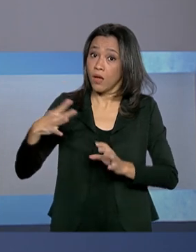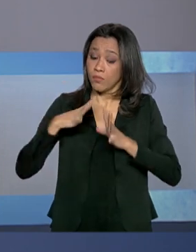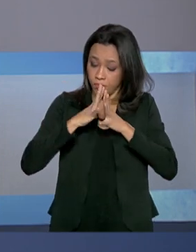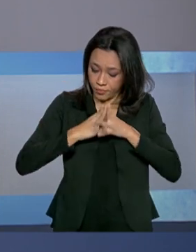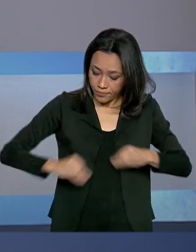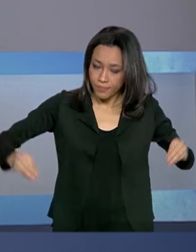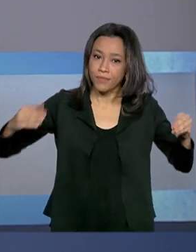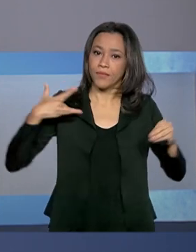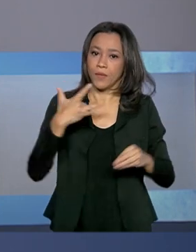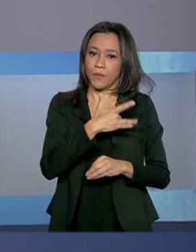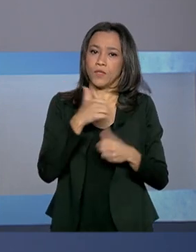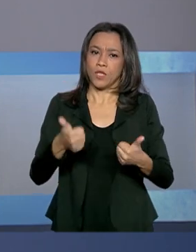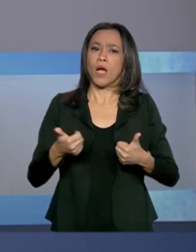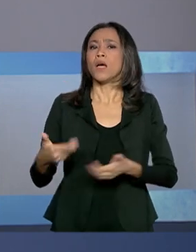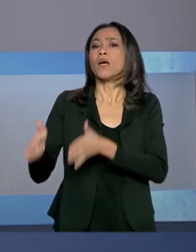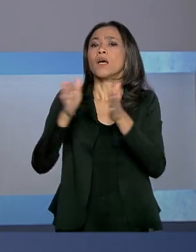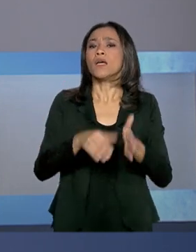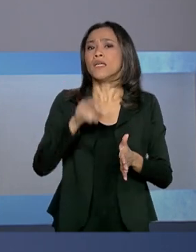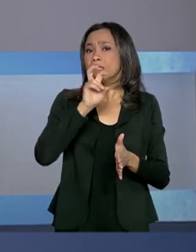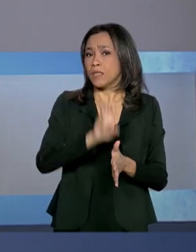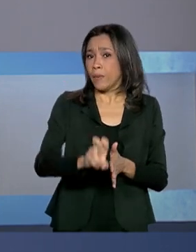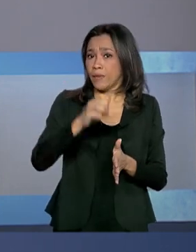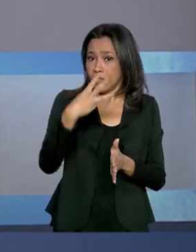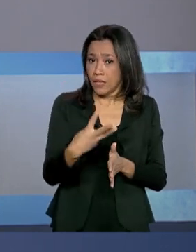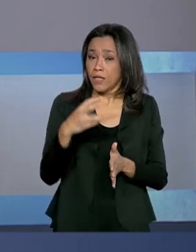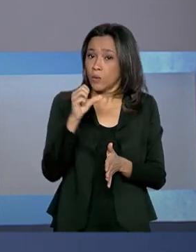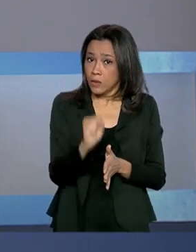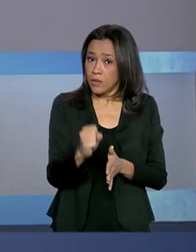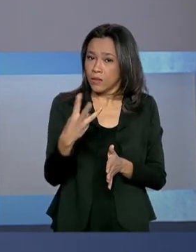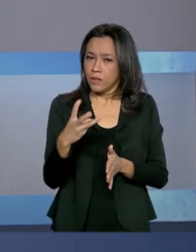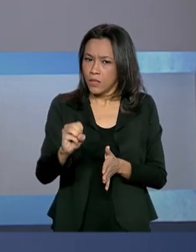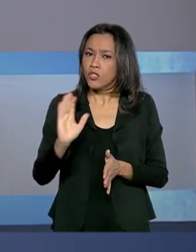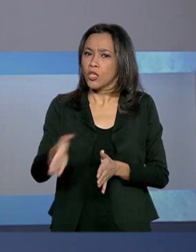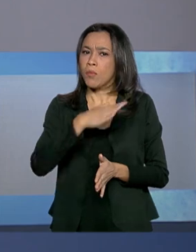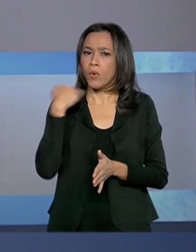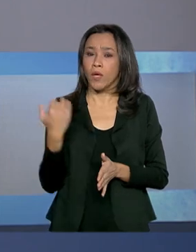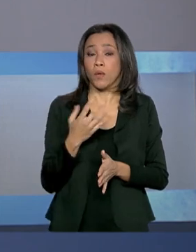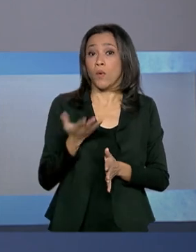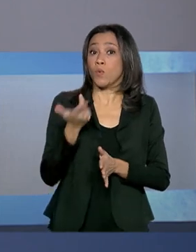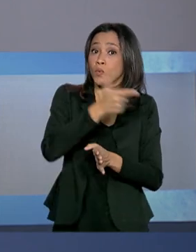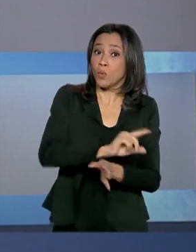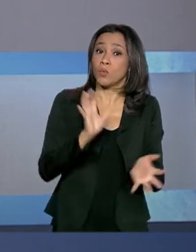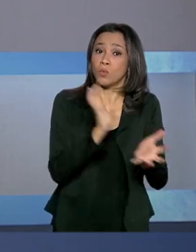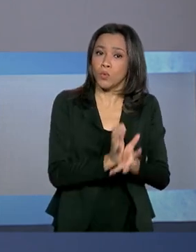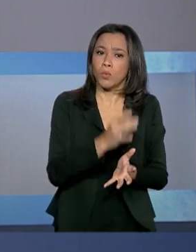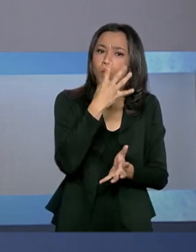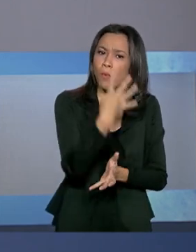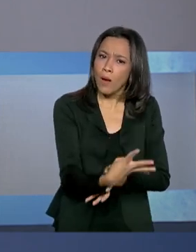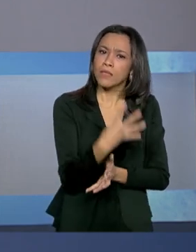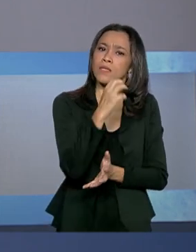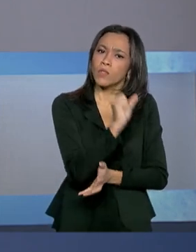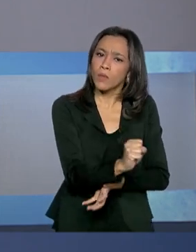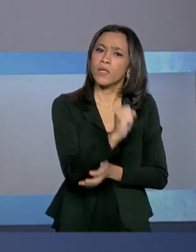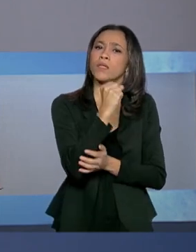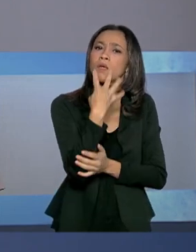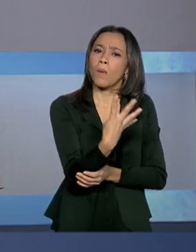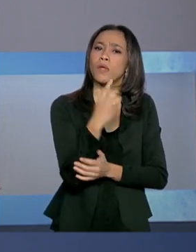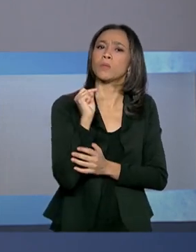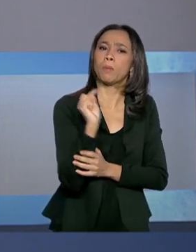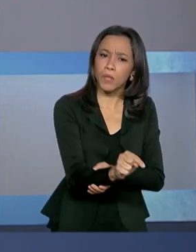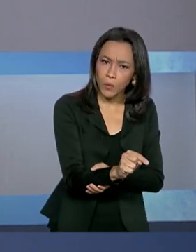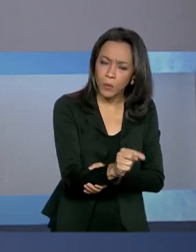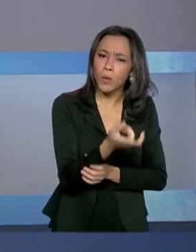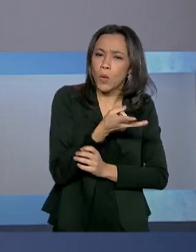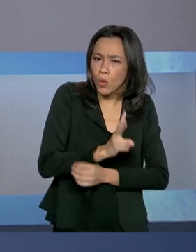.830 foram a óbito. Os outros 484.000 casos